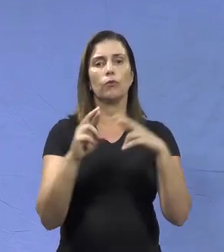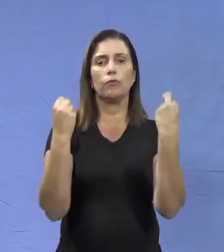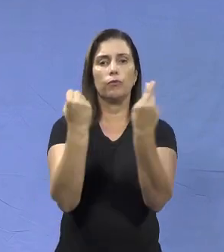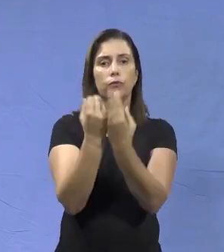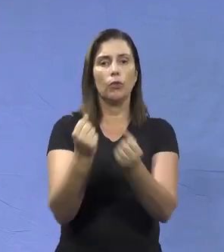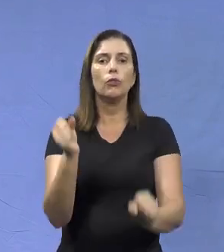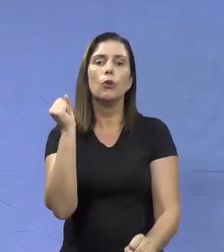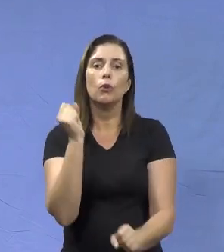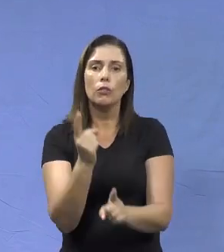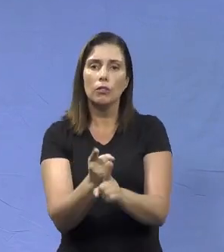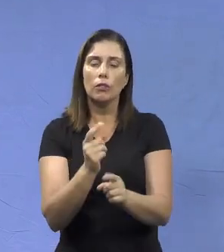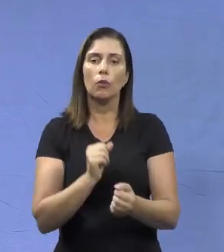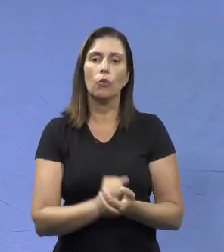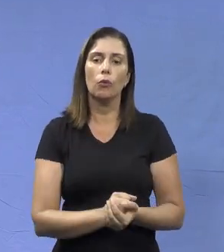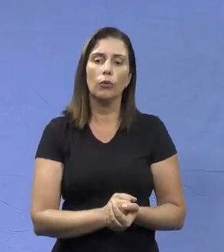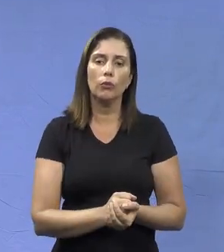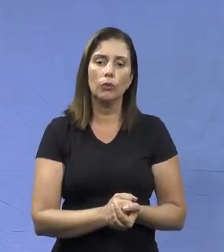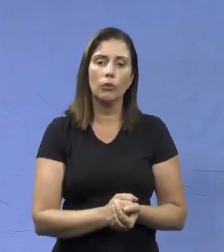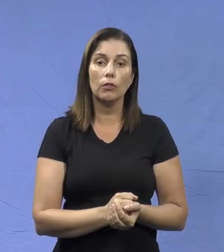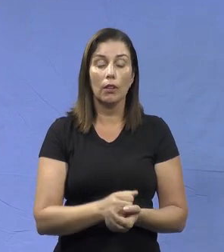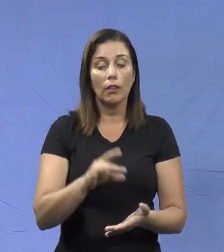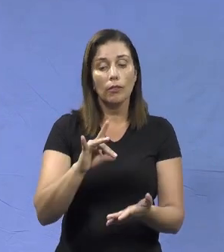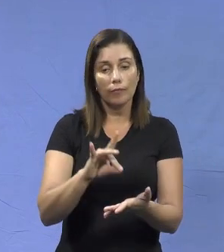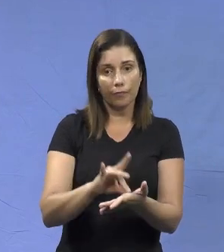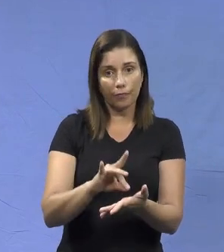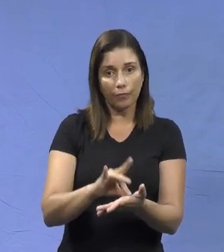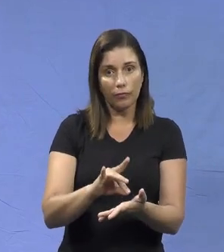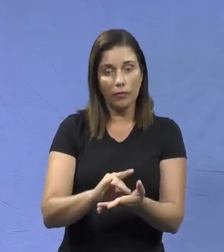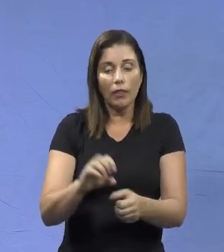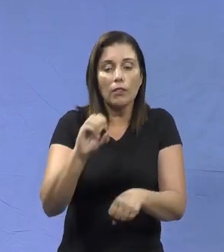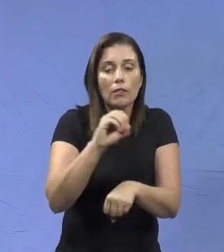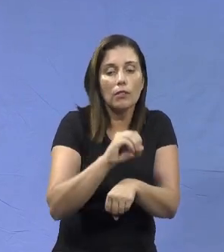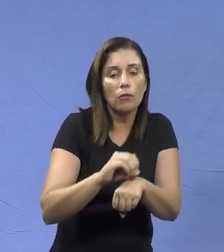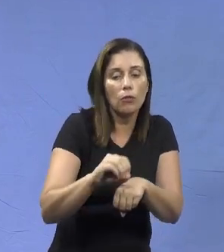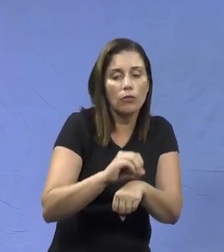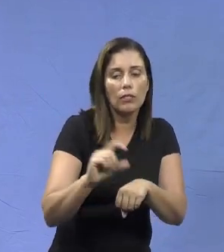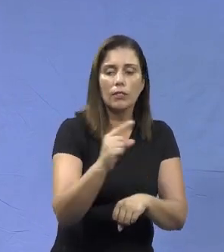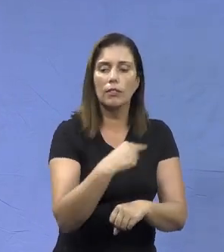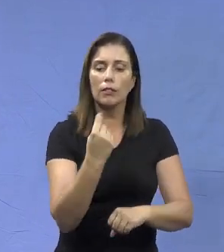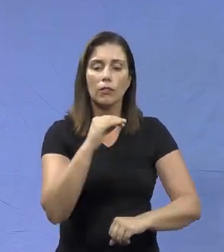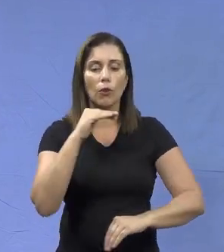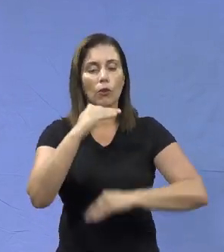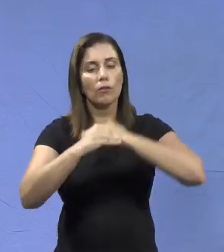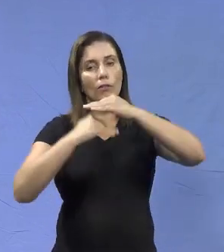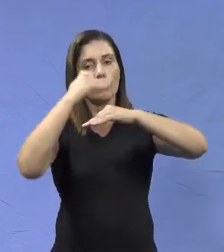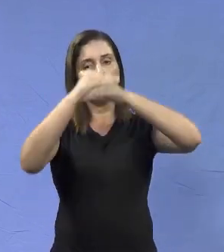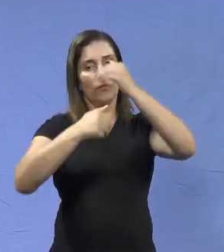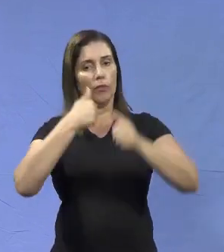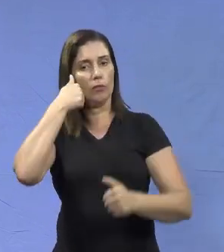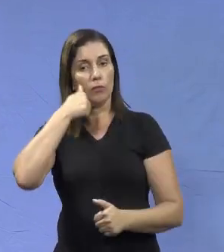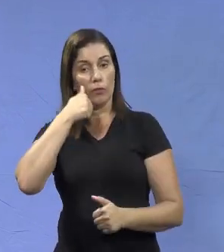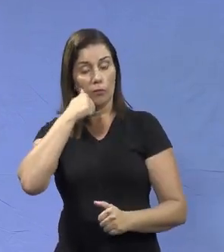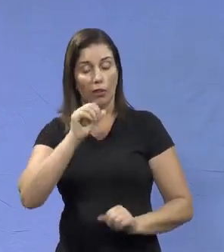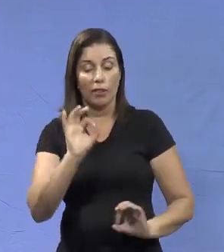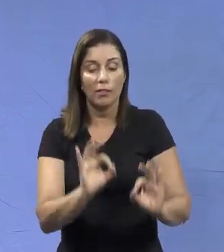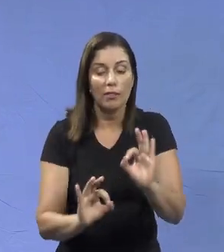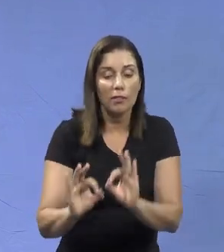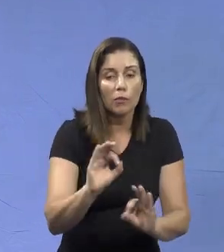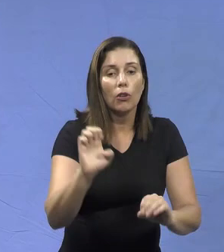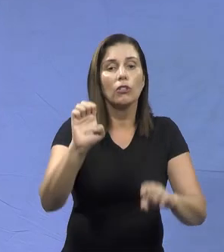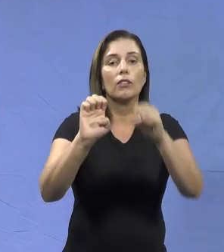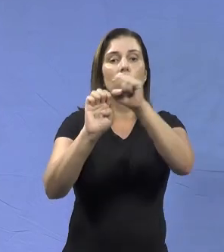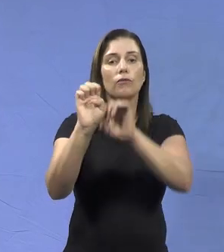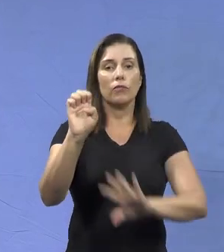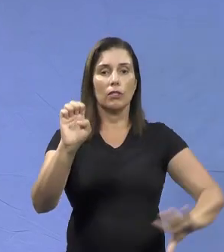encontros para esses grupos, que na verdade são oficinas que a gente desenvolve com essas mulheres. Esses